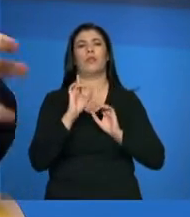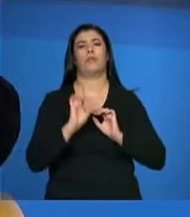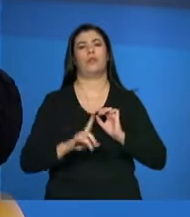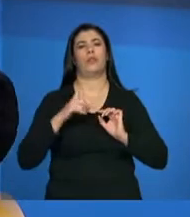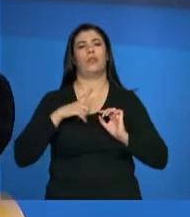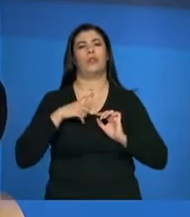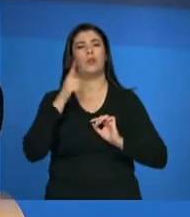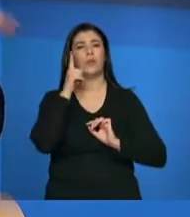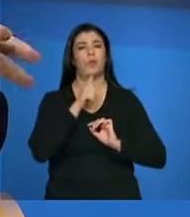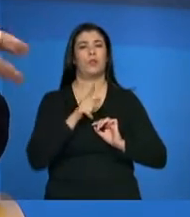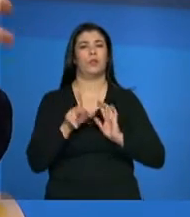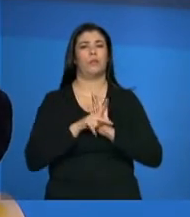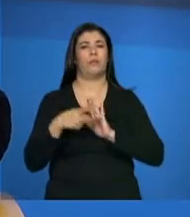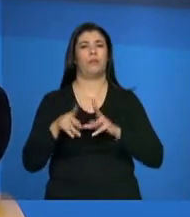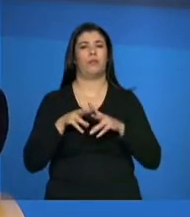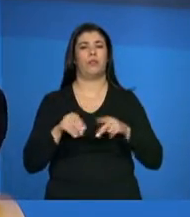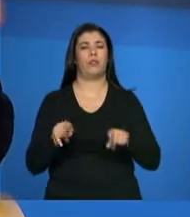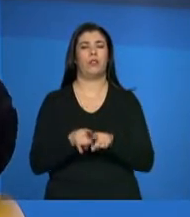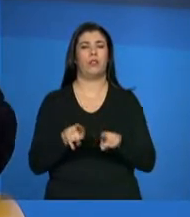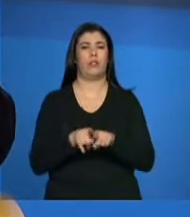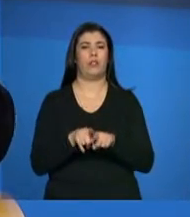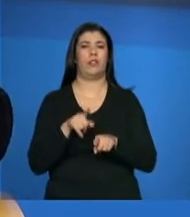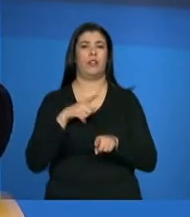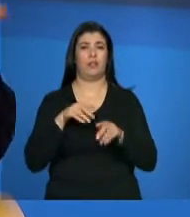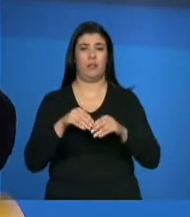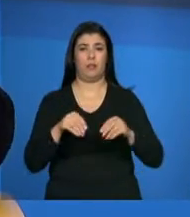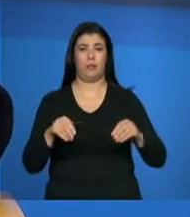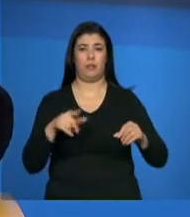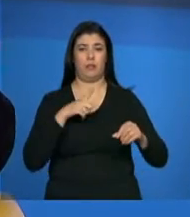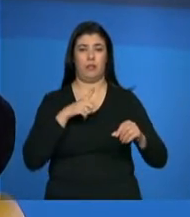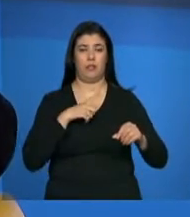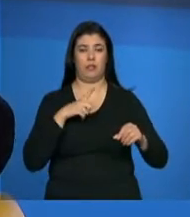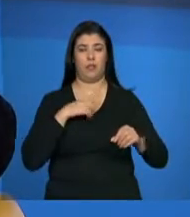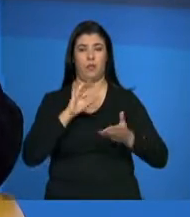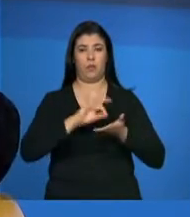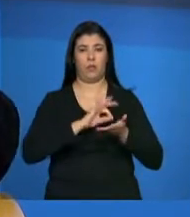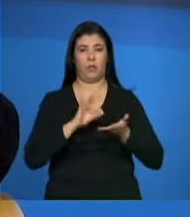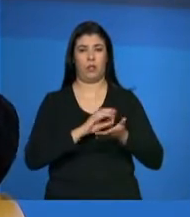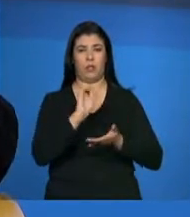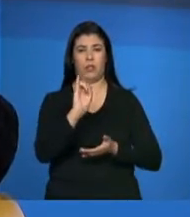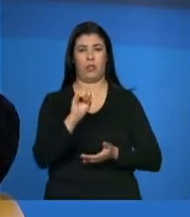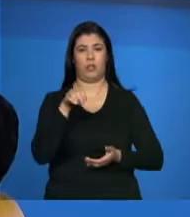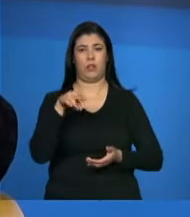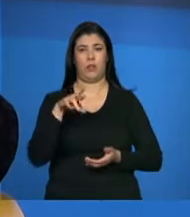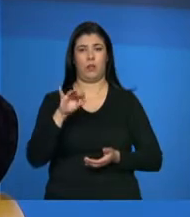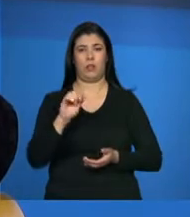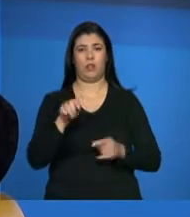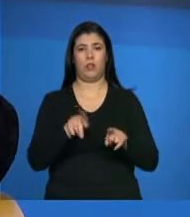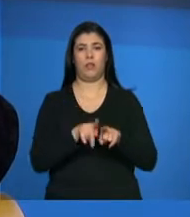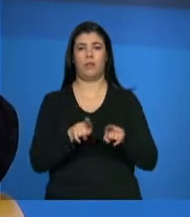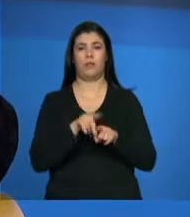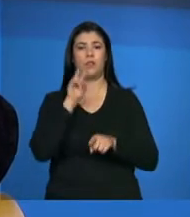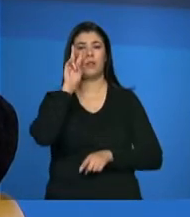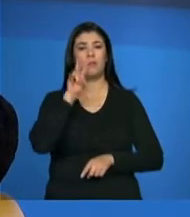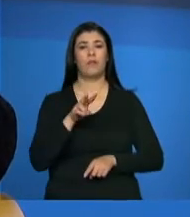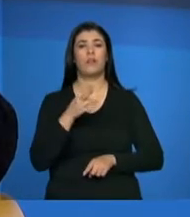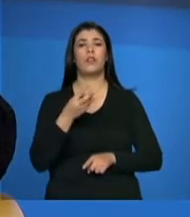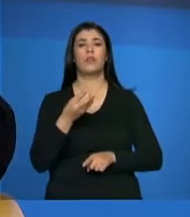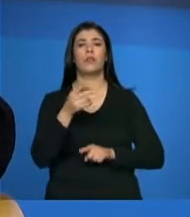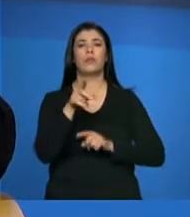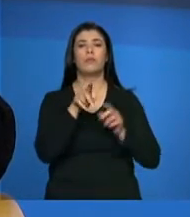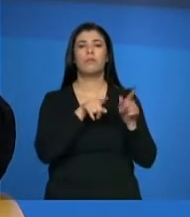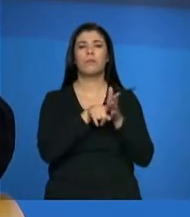pouquinho, que é a questão de que eu tenho um cadastro do INCRA, que é feito com este olá, aliás, mas eu olho a questão de renda e a condição